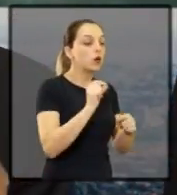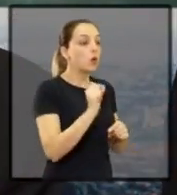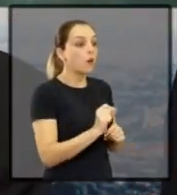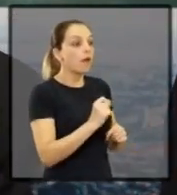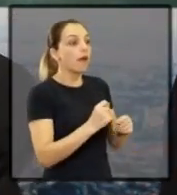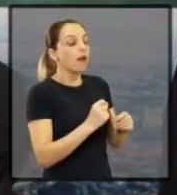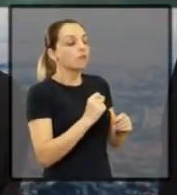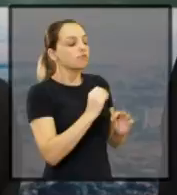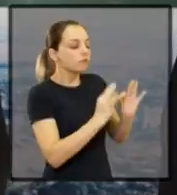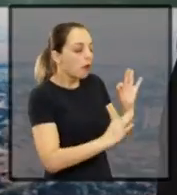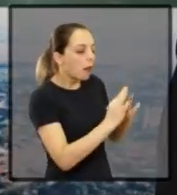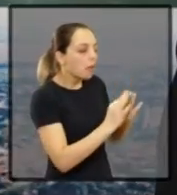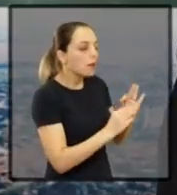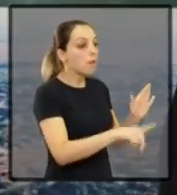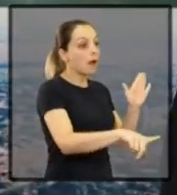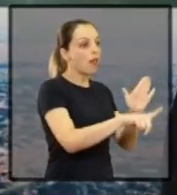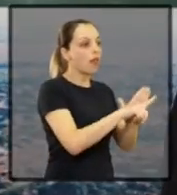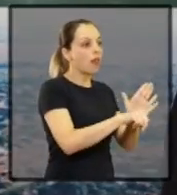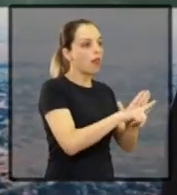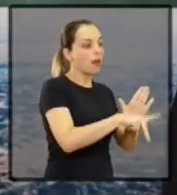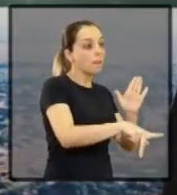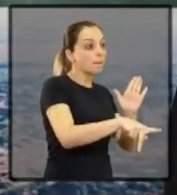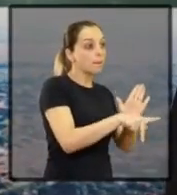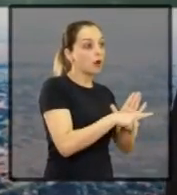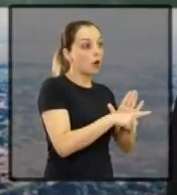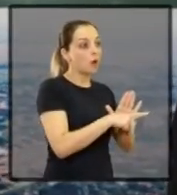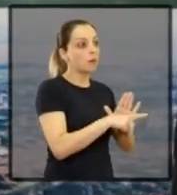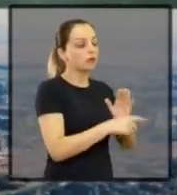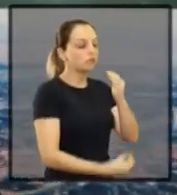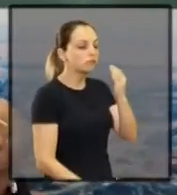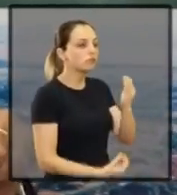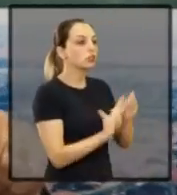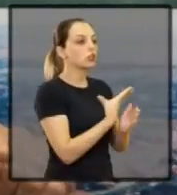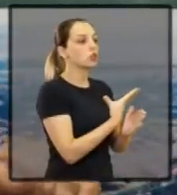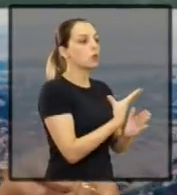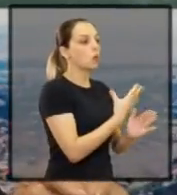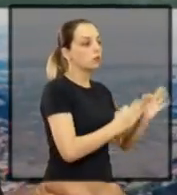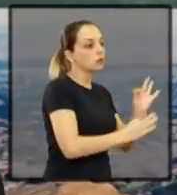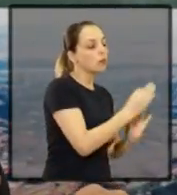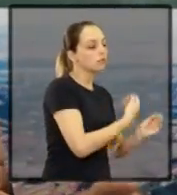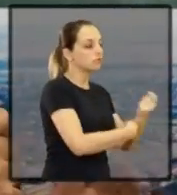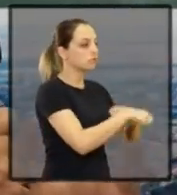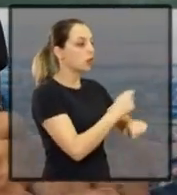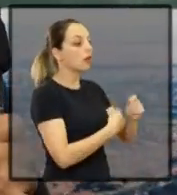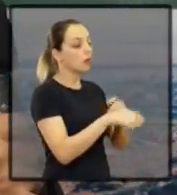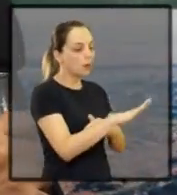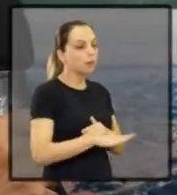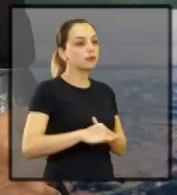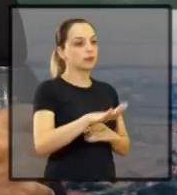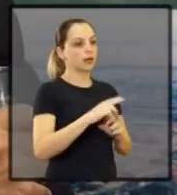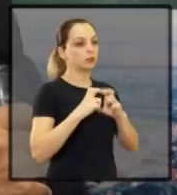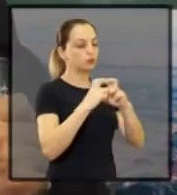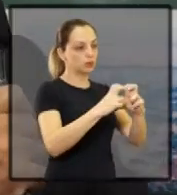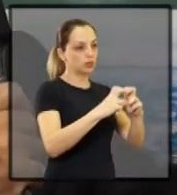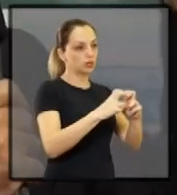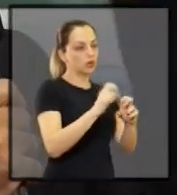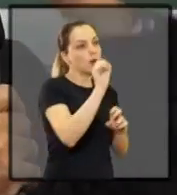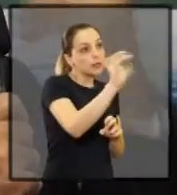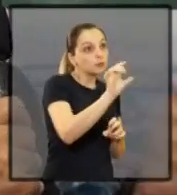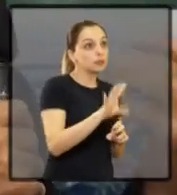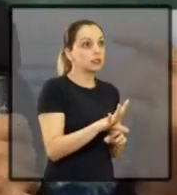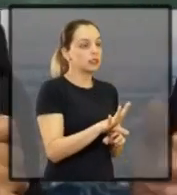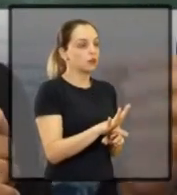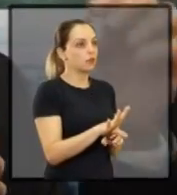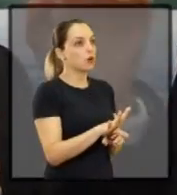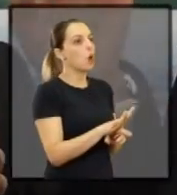um projeto de lei, uma lei que institui um plano diretor para essa área. Então, é específico, não é o plano